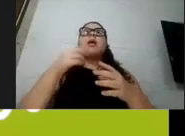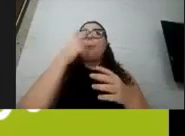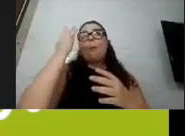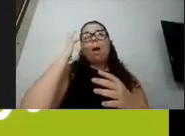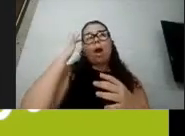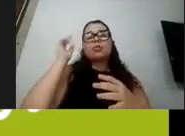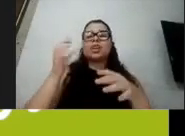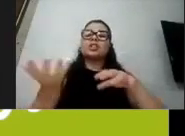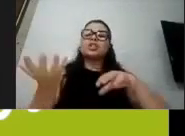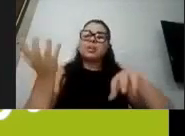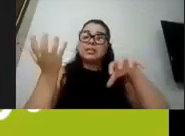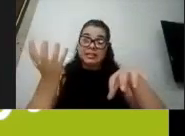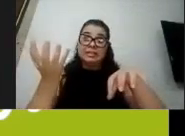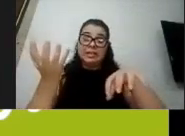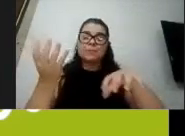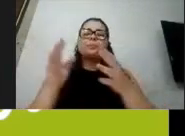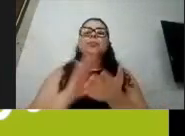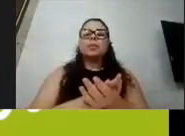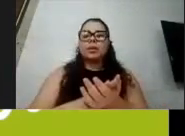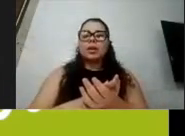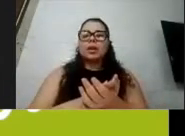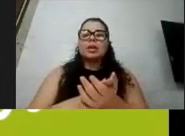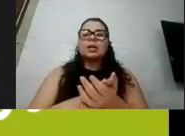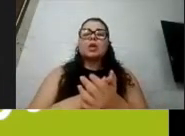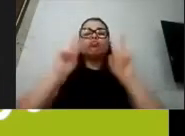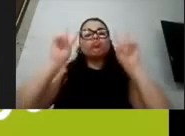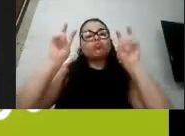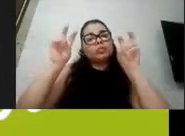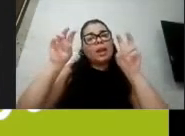fez em torno do Dia Internacional da Síndrome de Down.